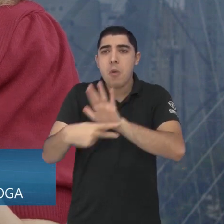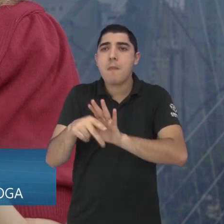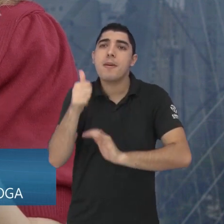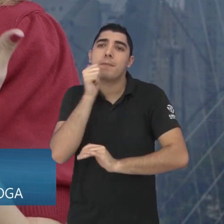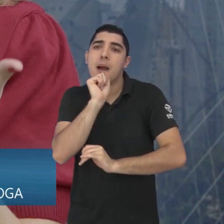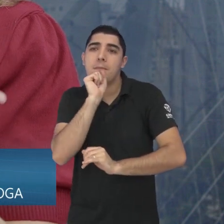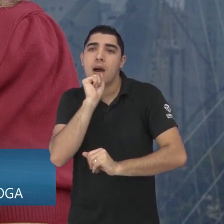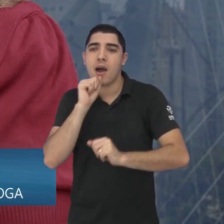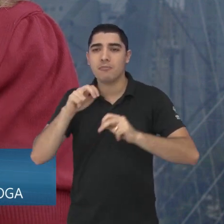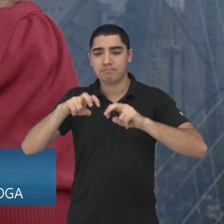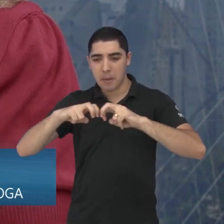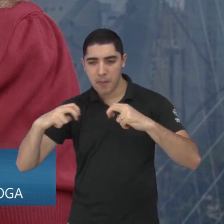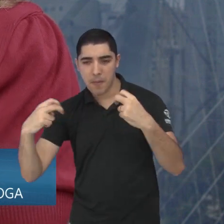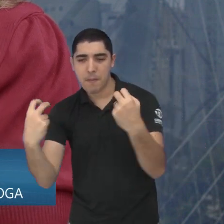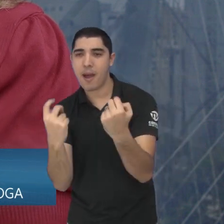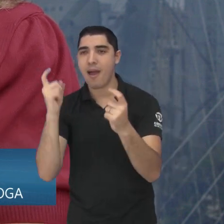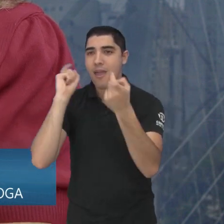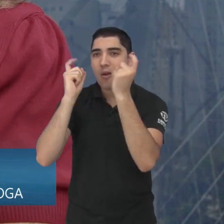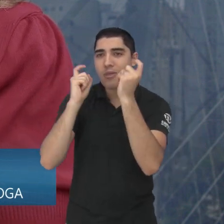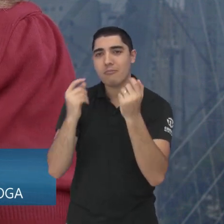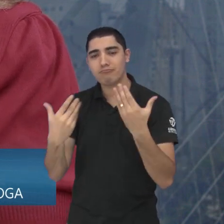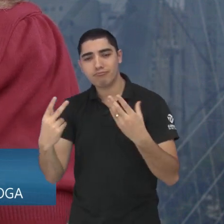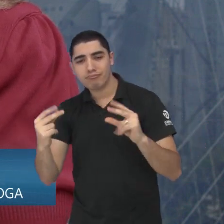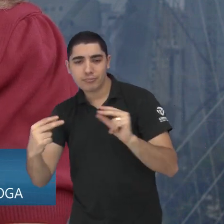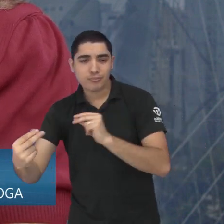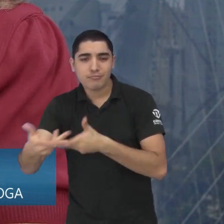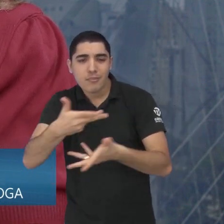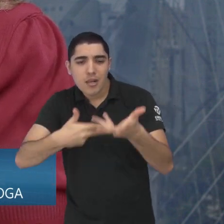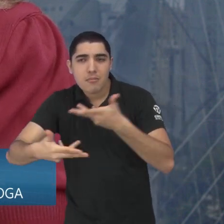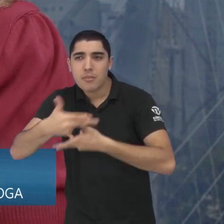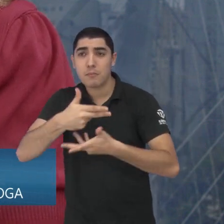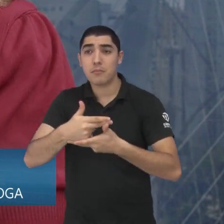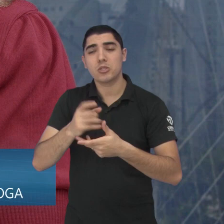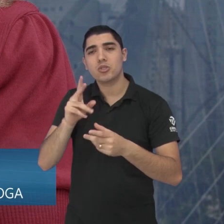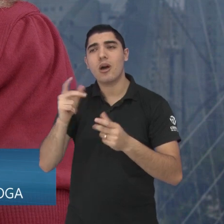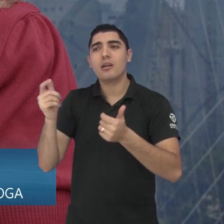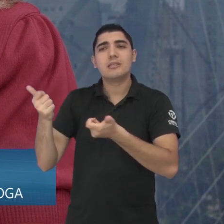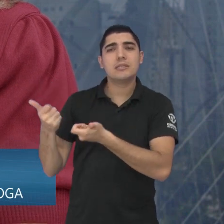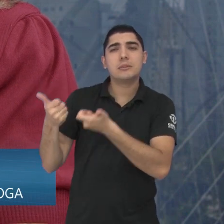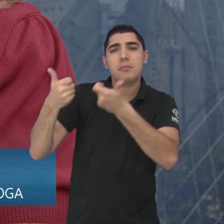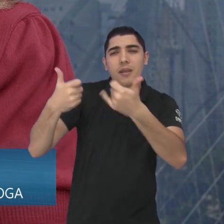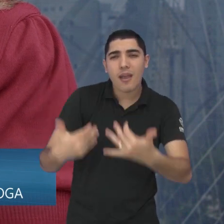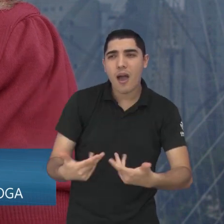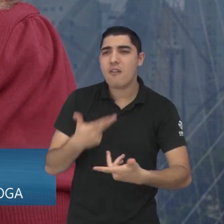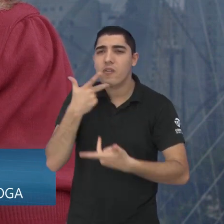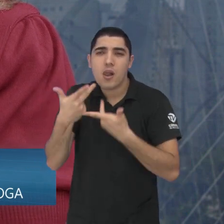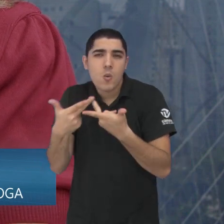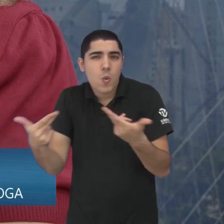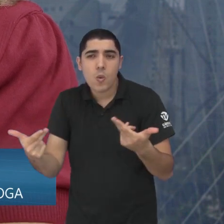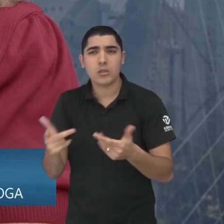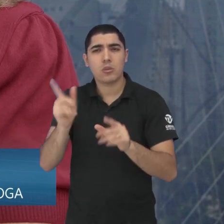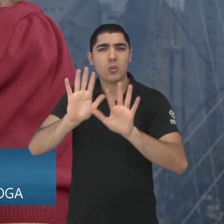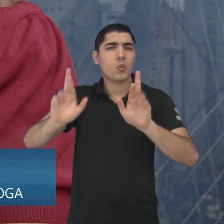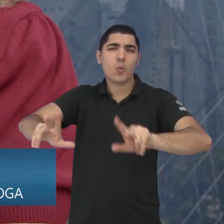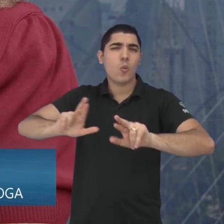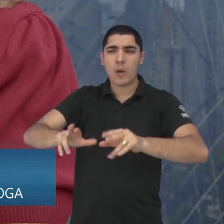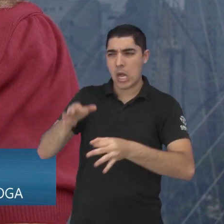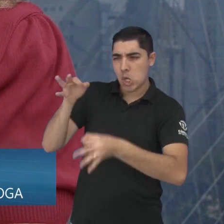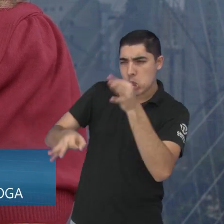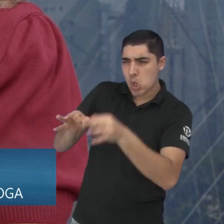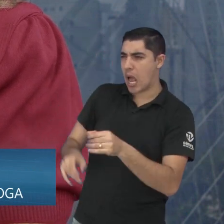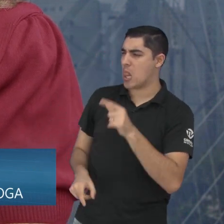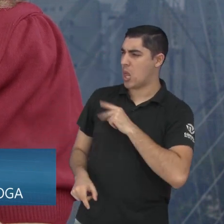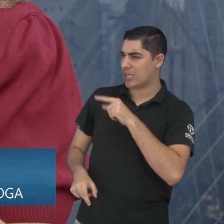encontrar mães para conversar, para falar sobre as dificuldades, sem o julgamento, sem esse